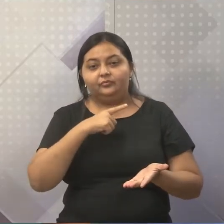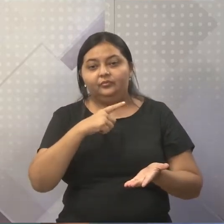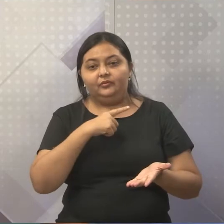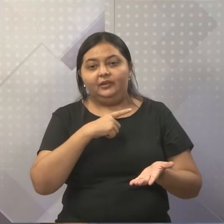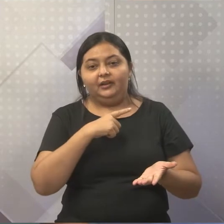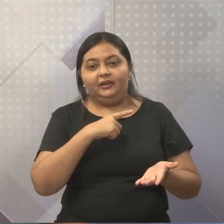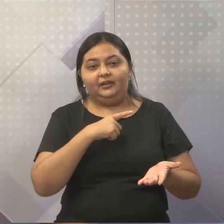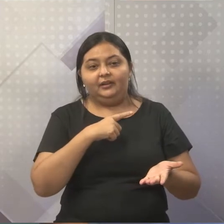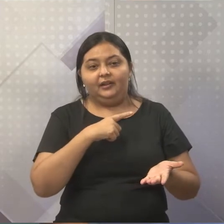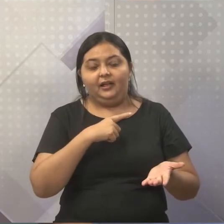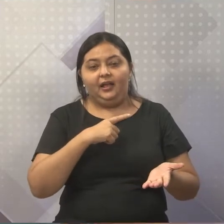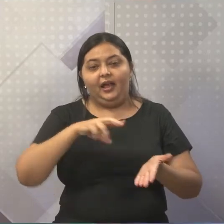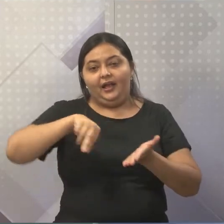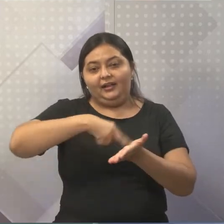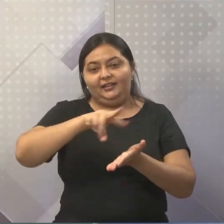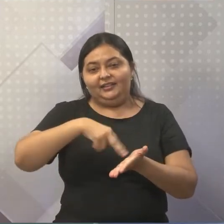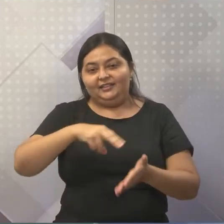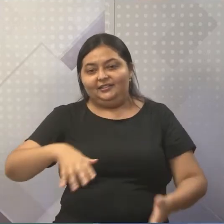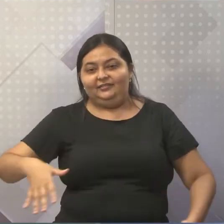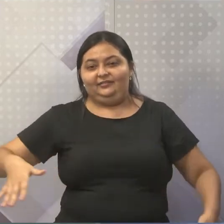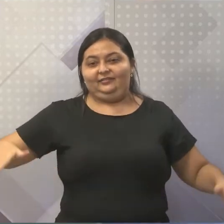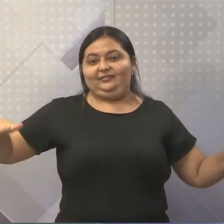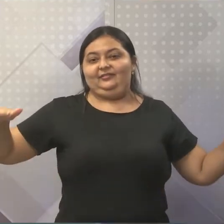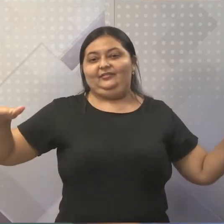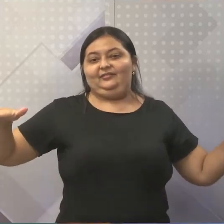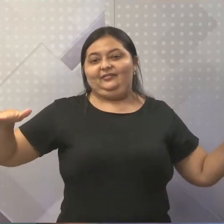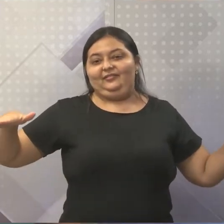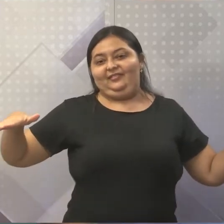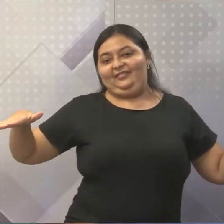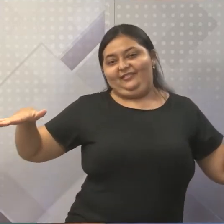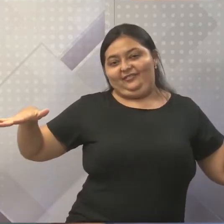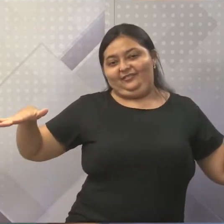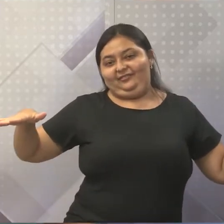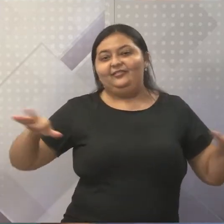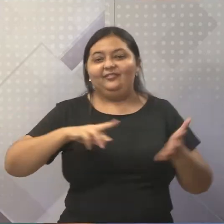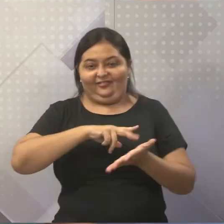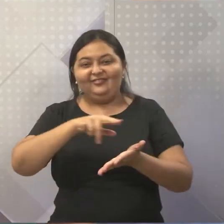balé. Tá lá. Você vai, vai, dá bem para o balé.